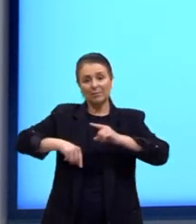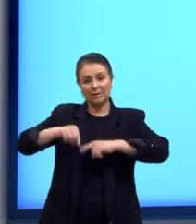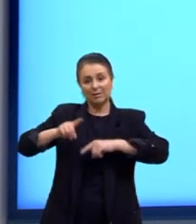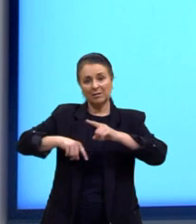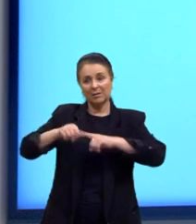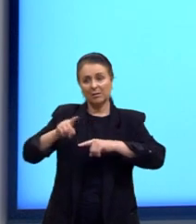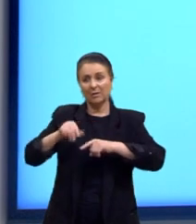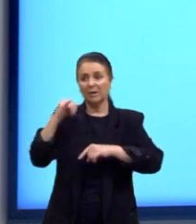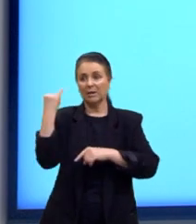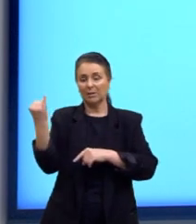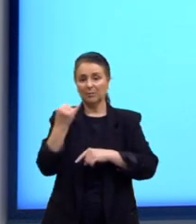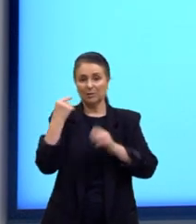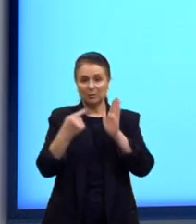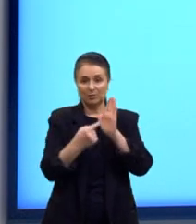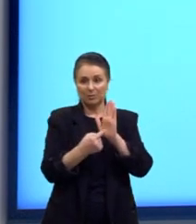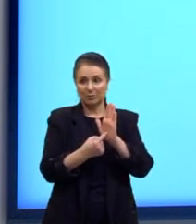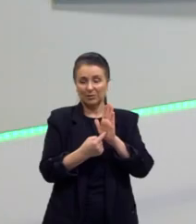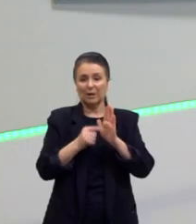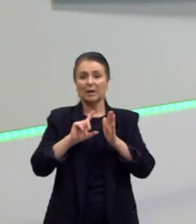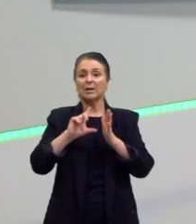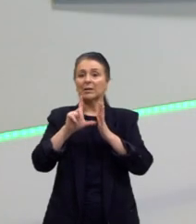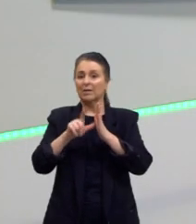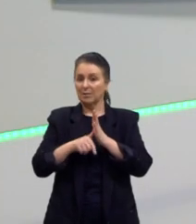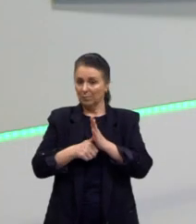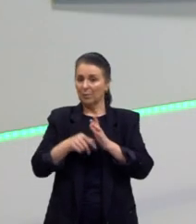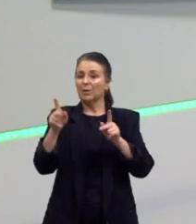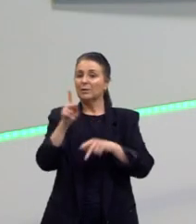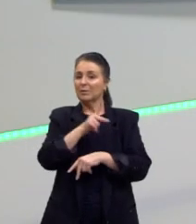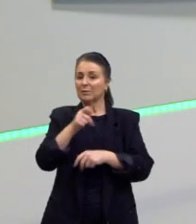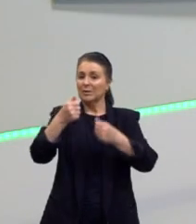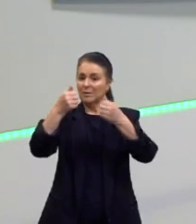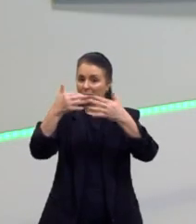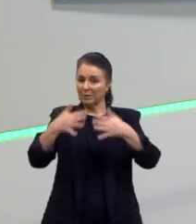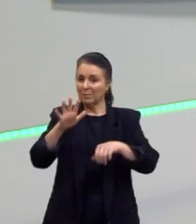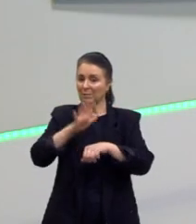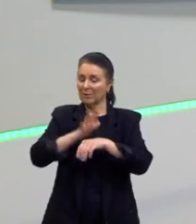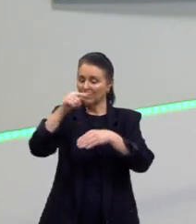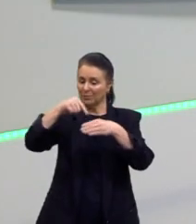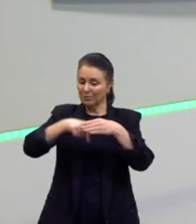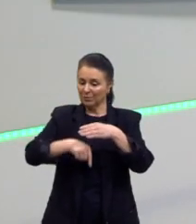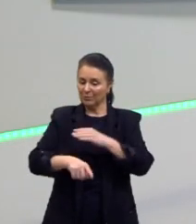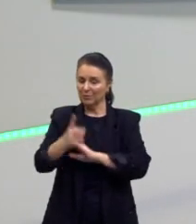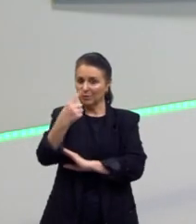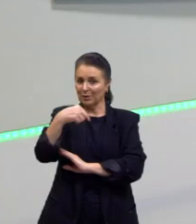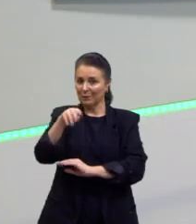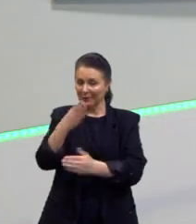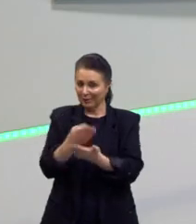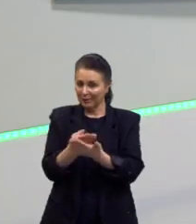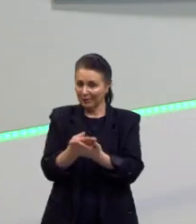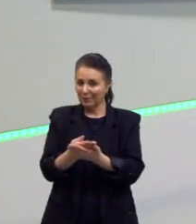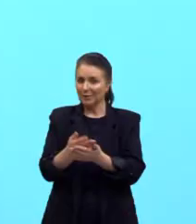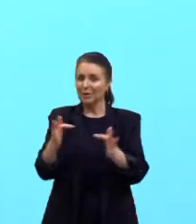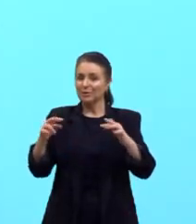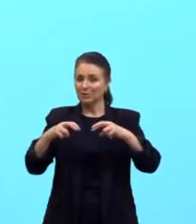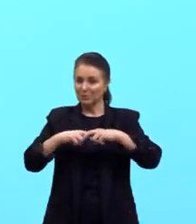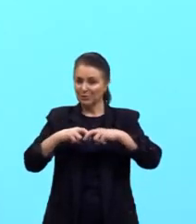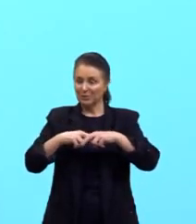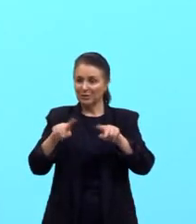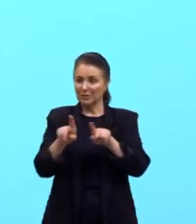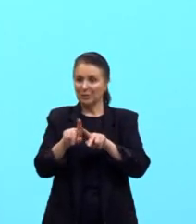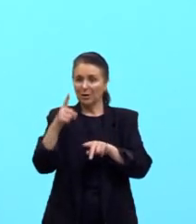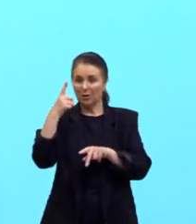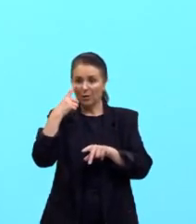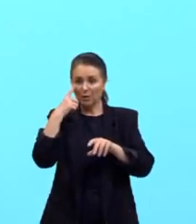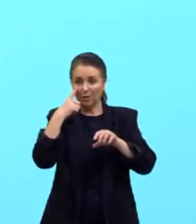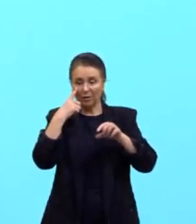está, certo? A gente vai falar mais especificamente sobre isso aqui na nossa próxima aula. E vejam que aqui, né? Eu